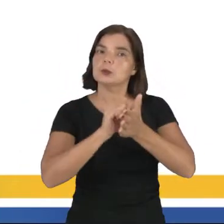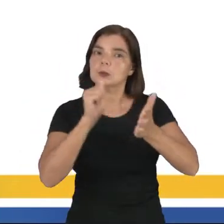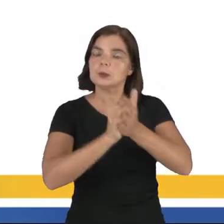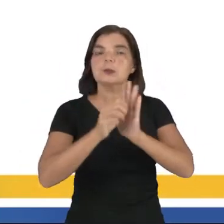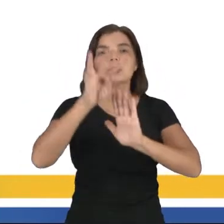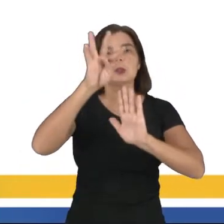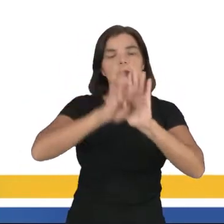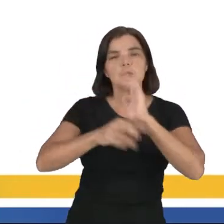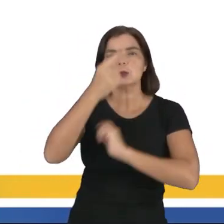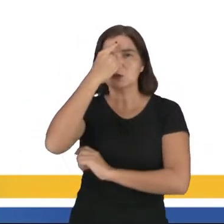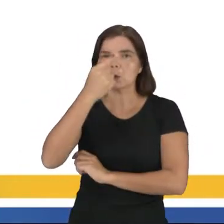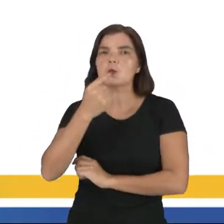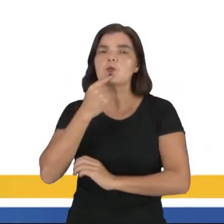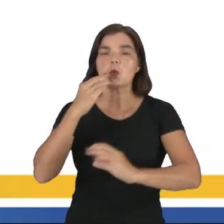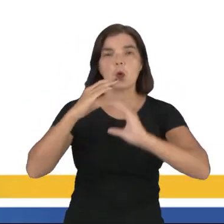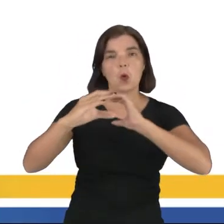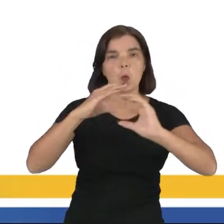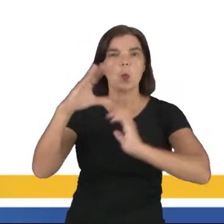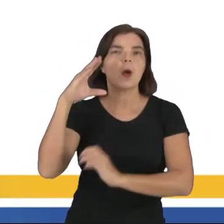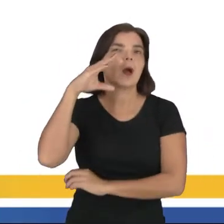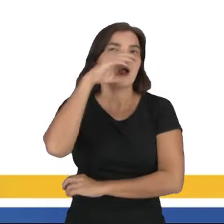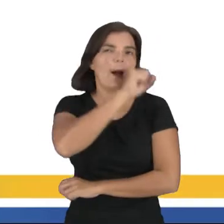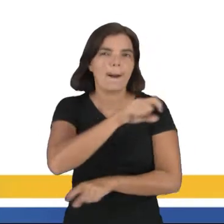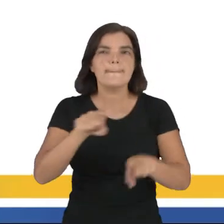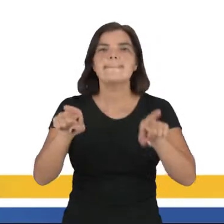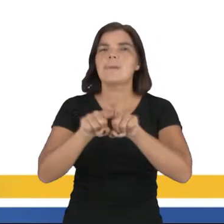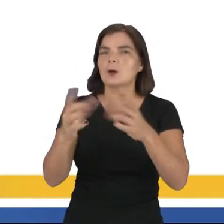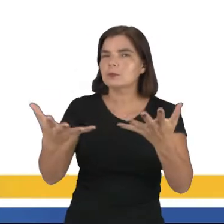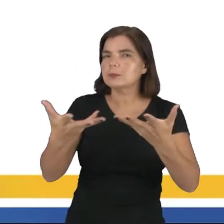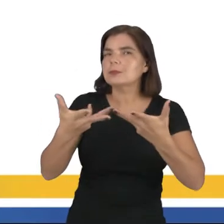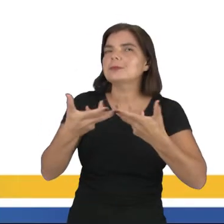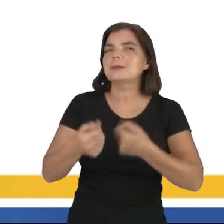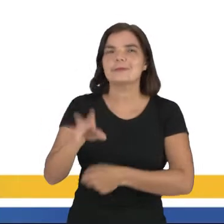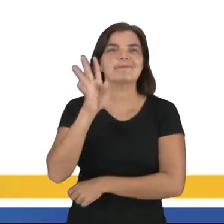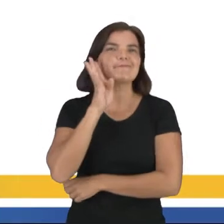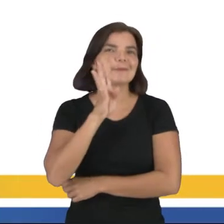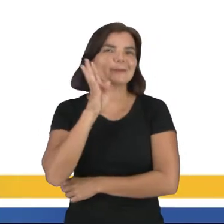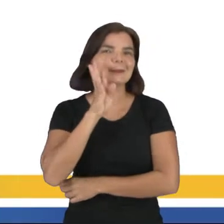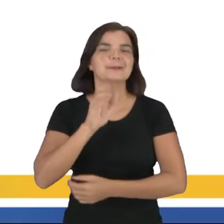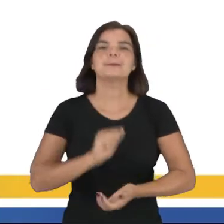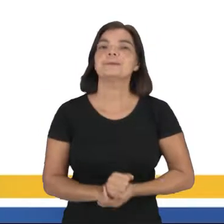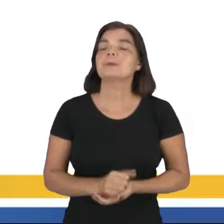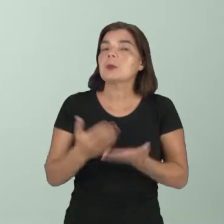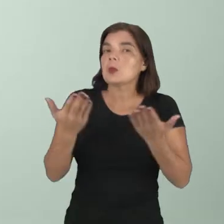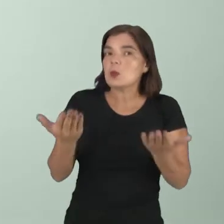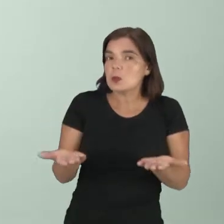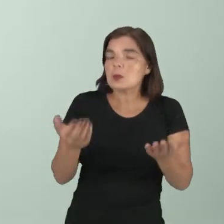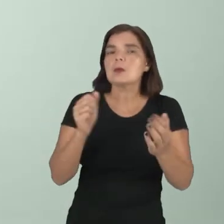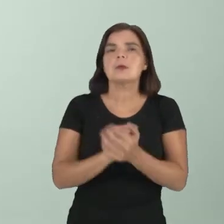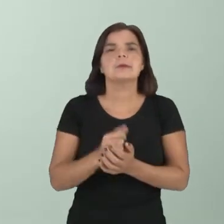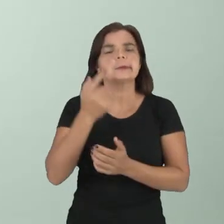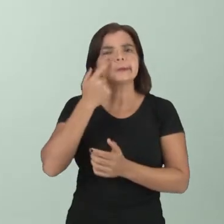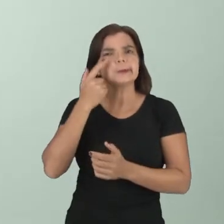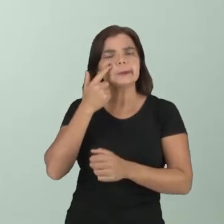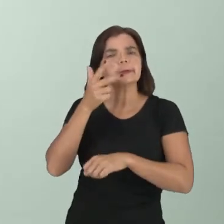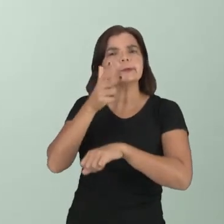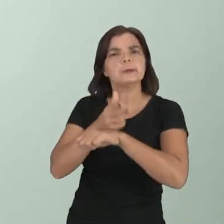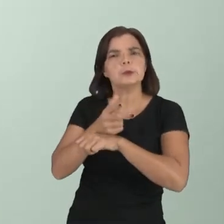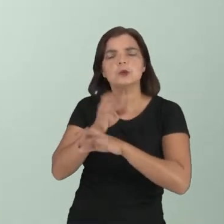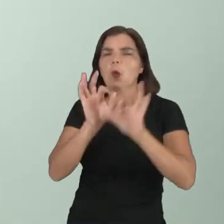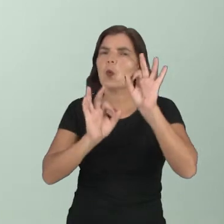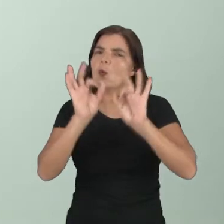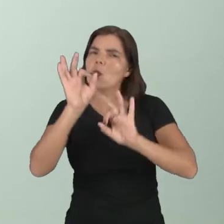verbais, e tornam a comunicação rápida, eficiente e dinâmica. Então, pelo fato de os programas de